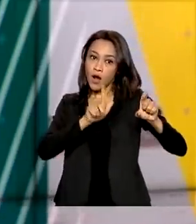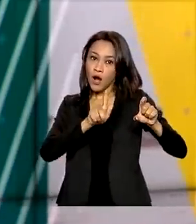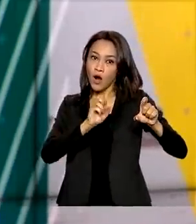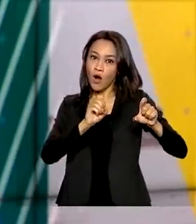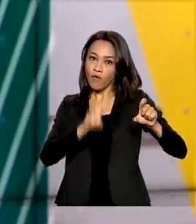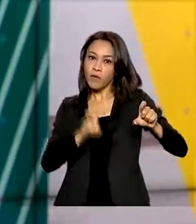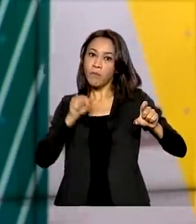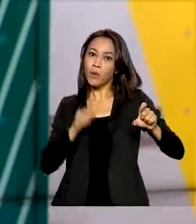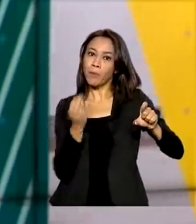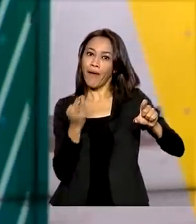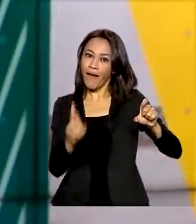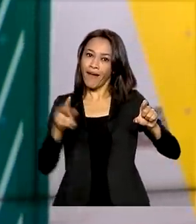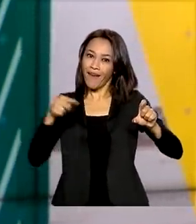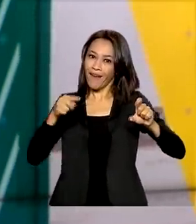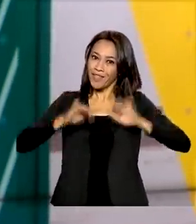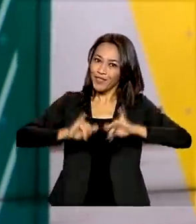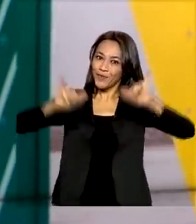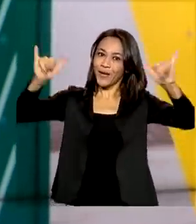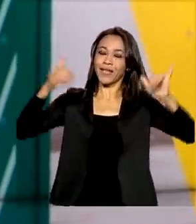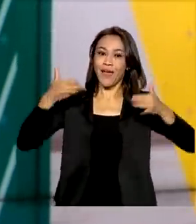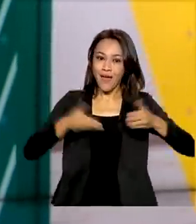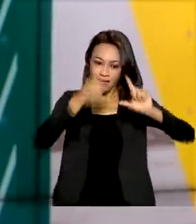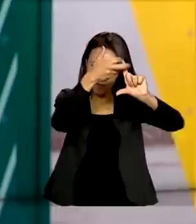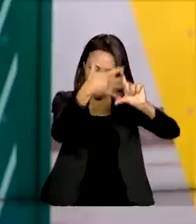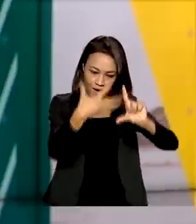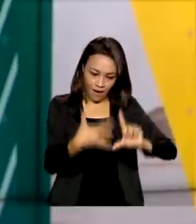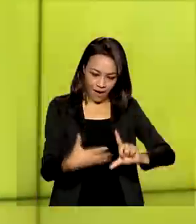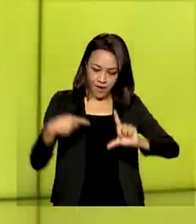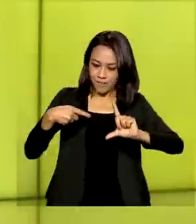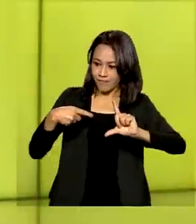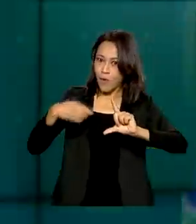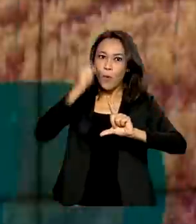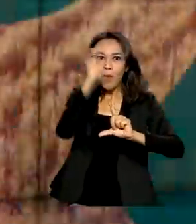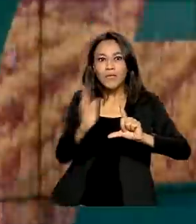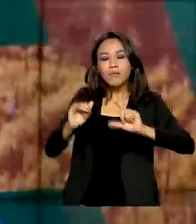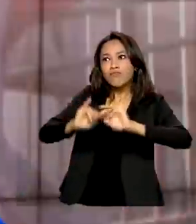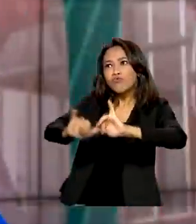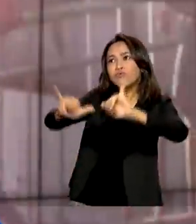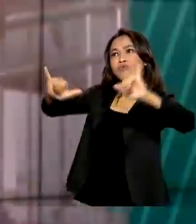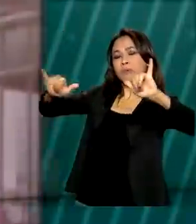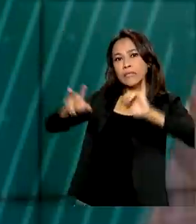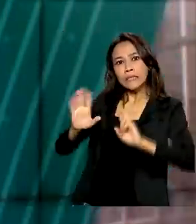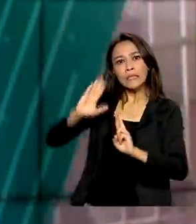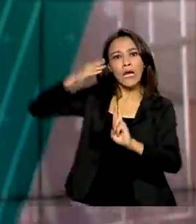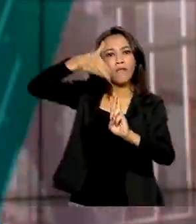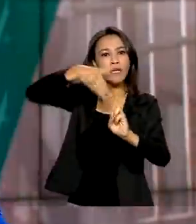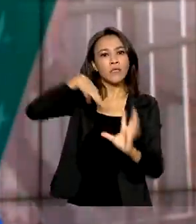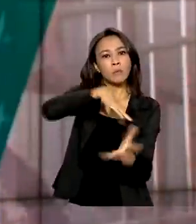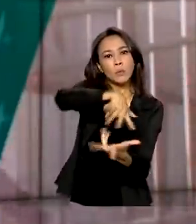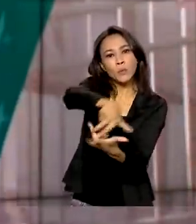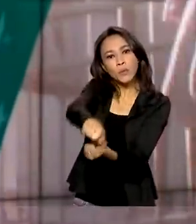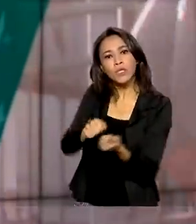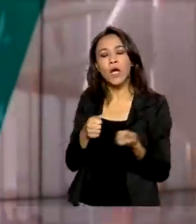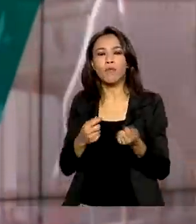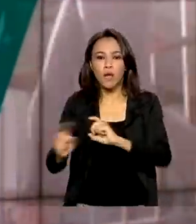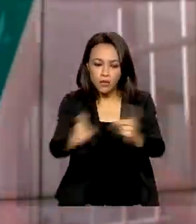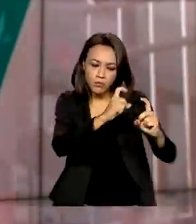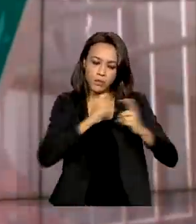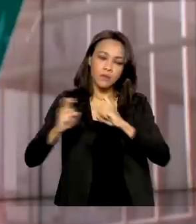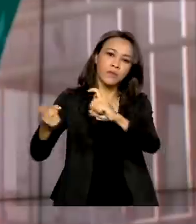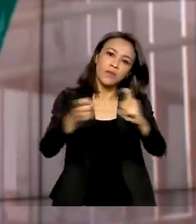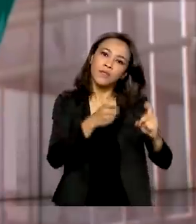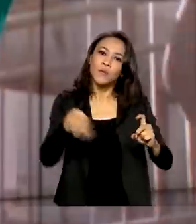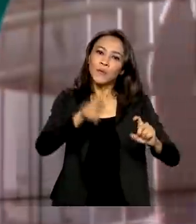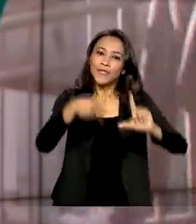destaques da semana. A plataforma levou o Brasil a ser reconhecido como um dos líderes mundiais em governo digital. O